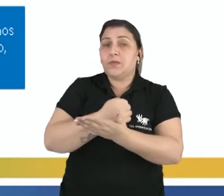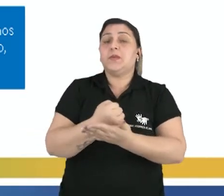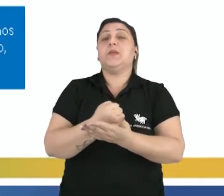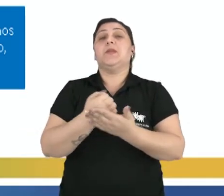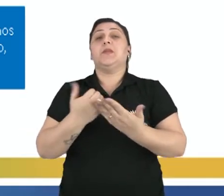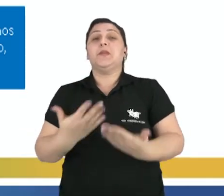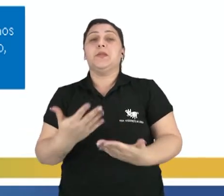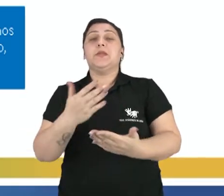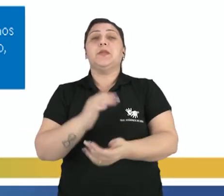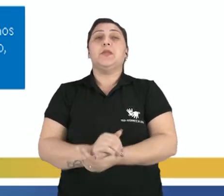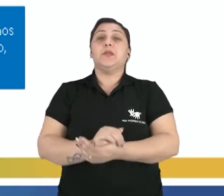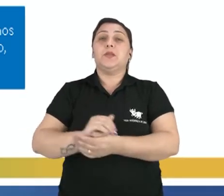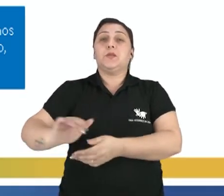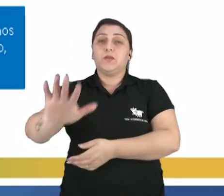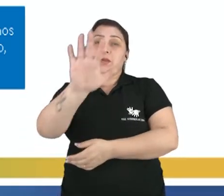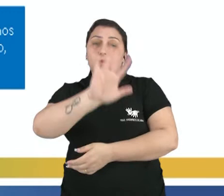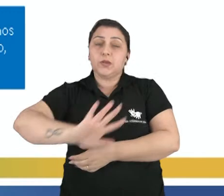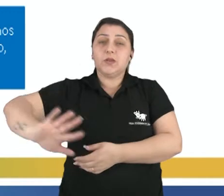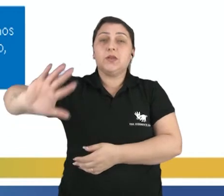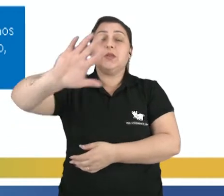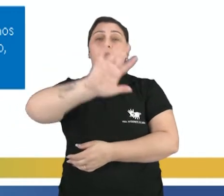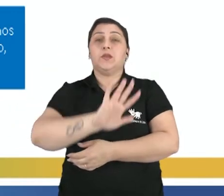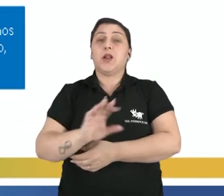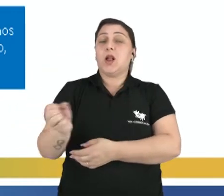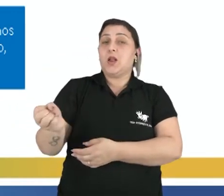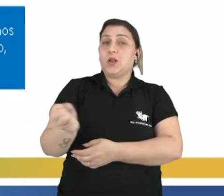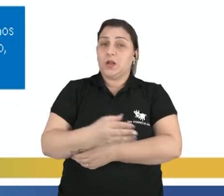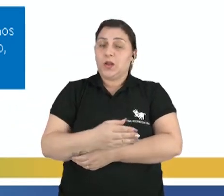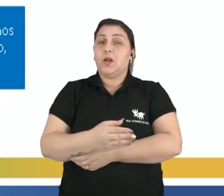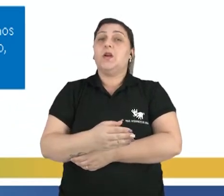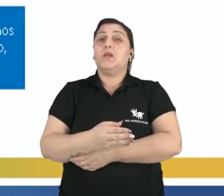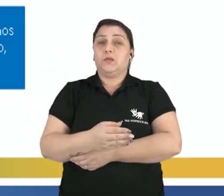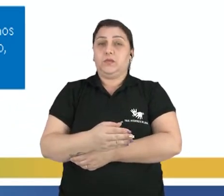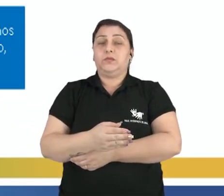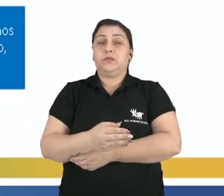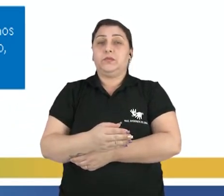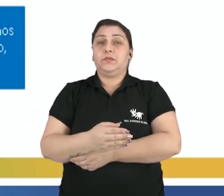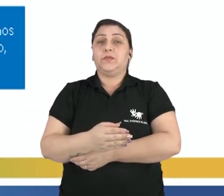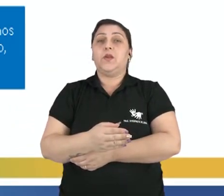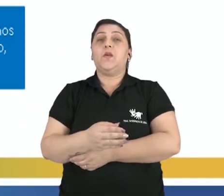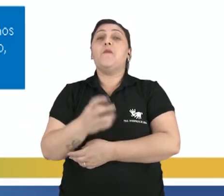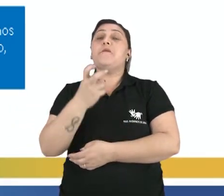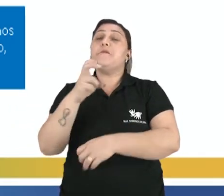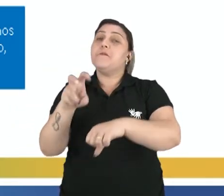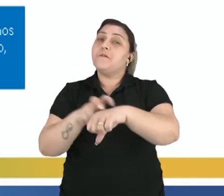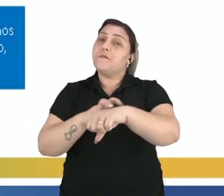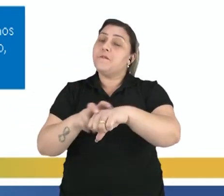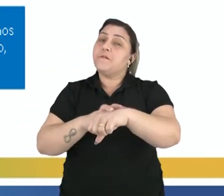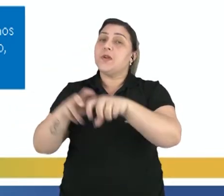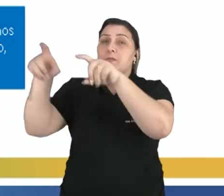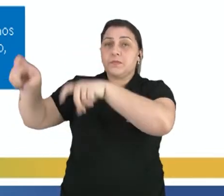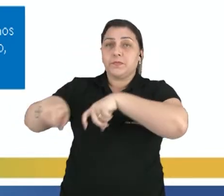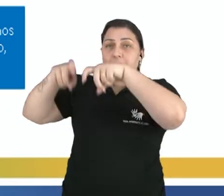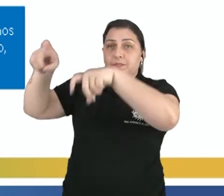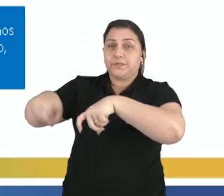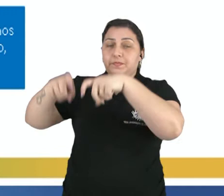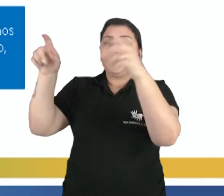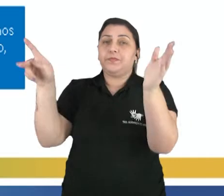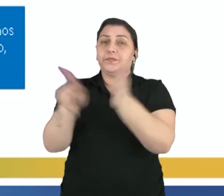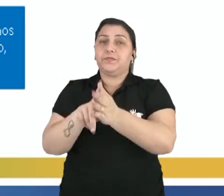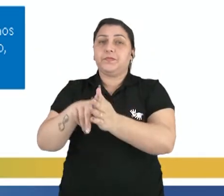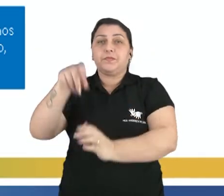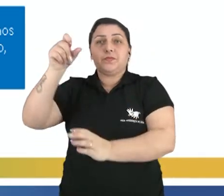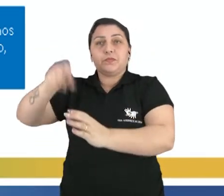artificiais, novos diagnósticos, dentre outros. O verde é para a agricultura, voltado para